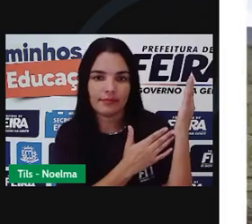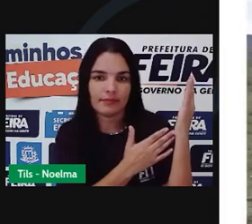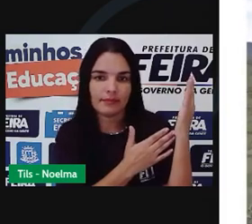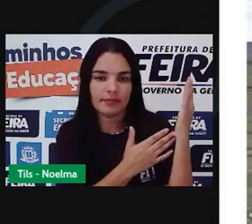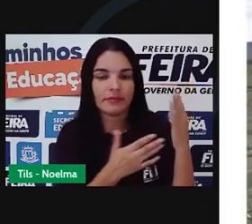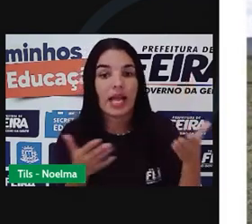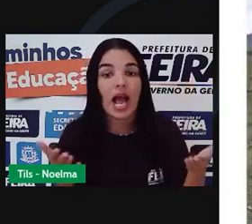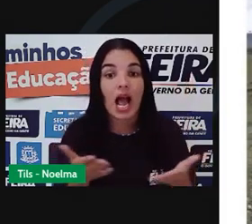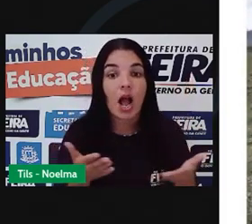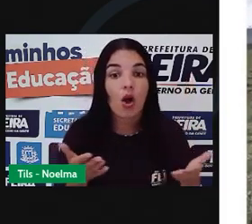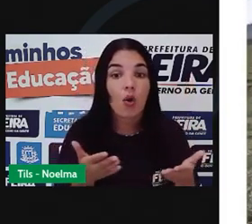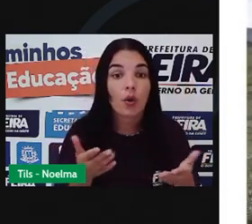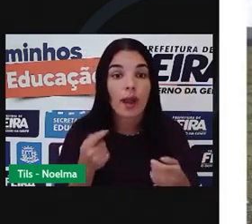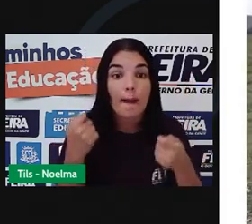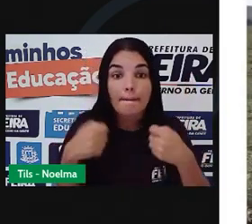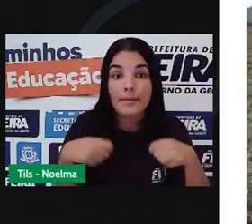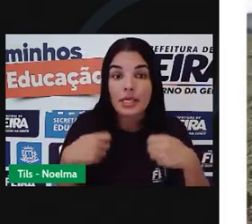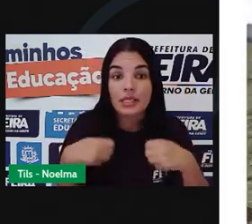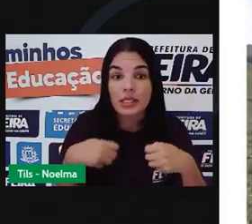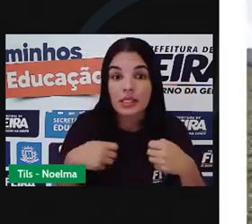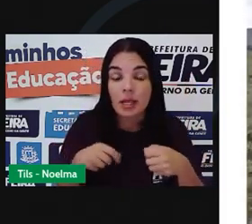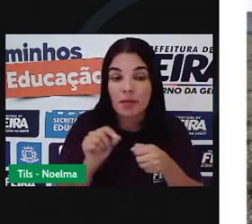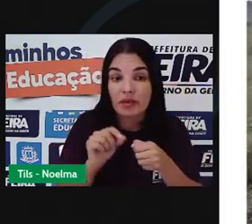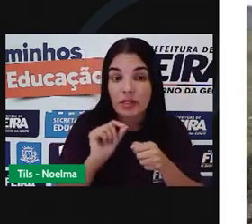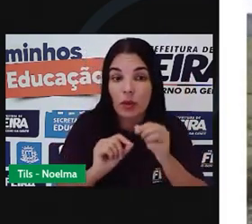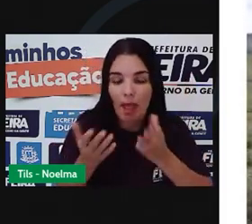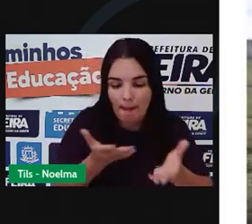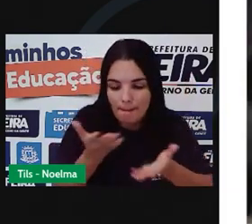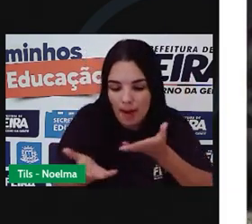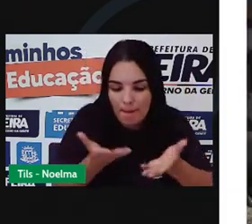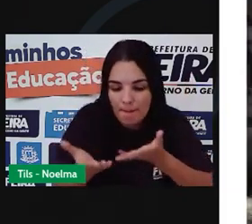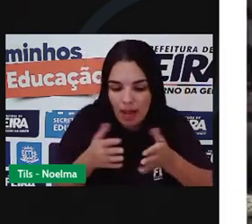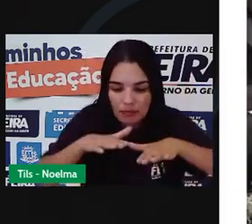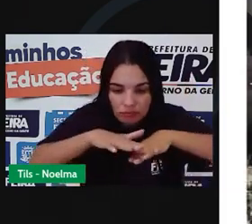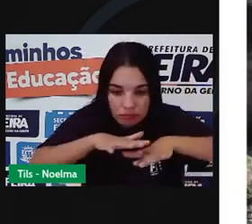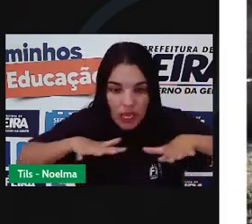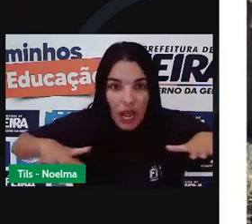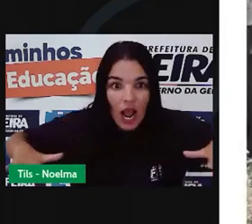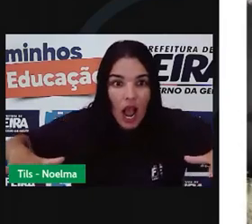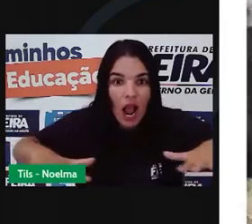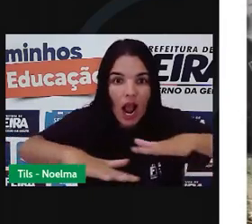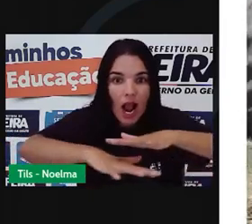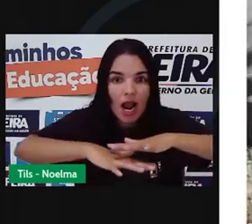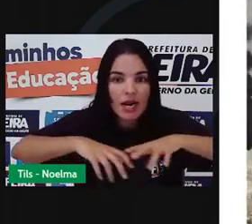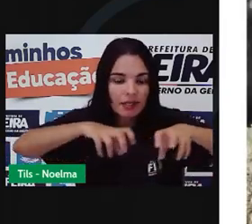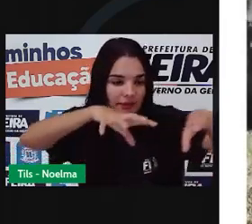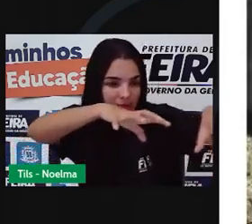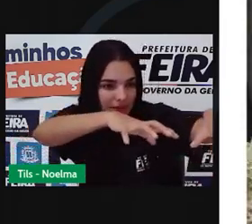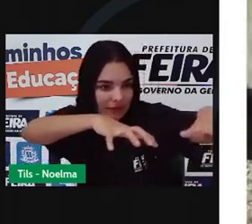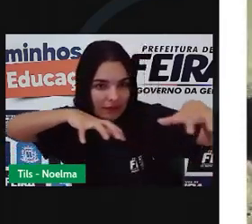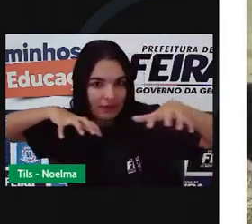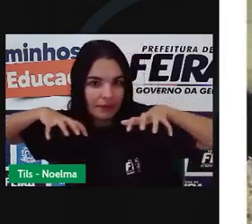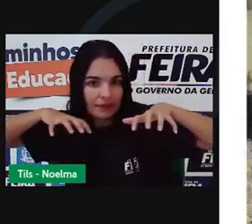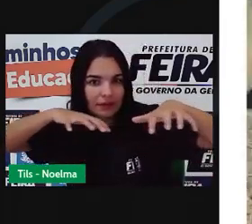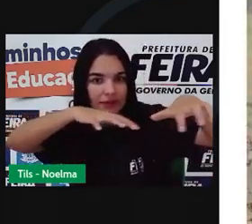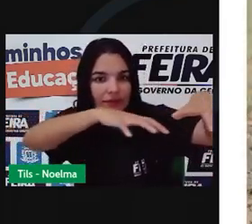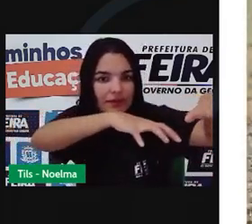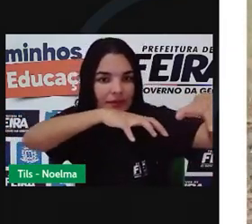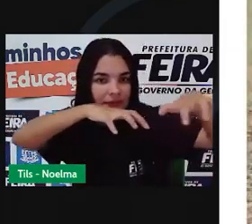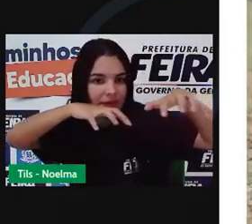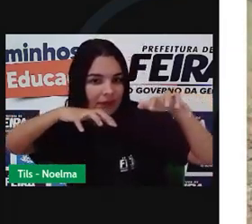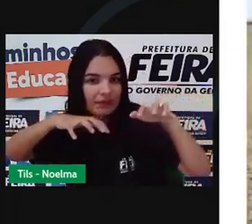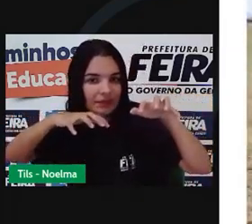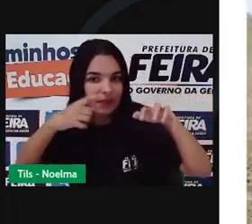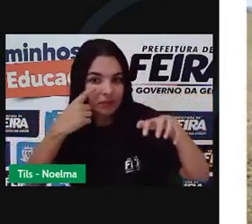Agora, precisamos fazer o preparo da área através da aração. Para isso, utiliza-se